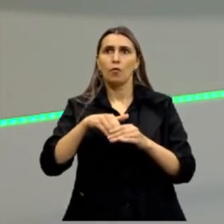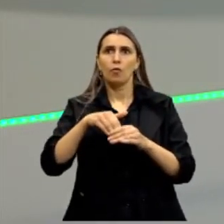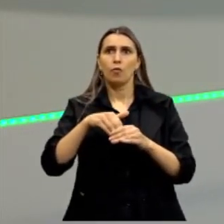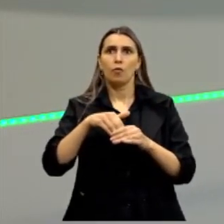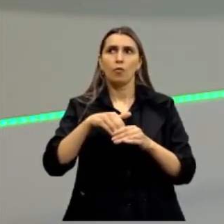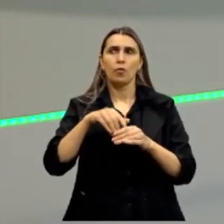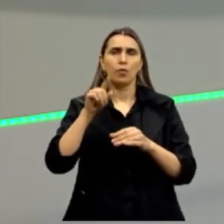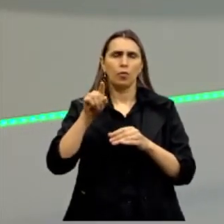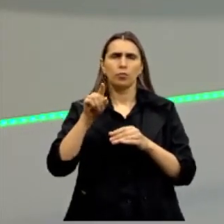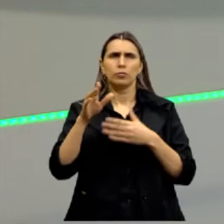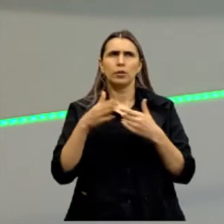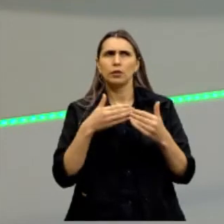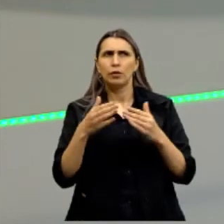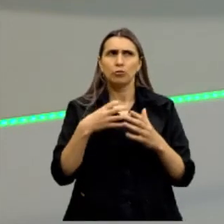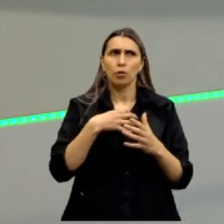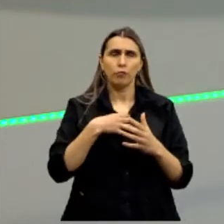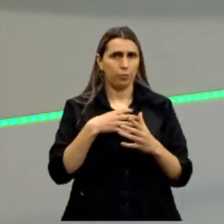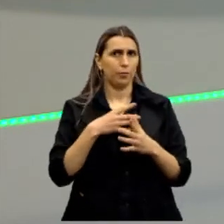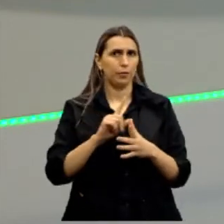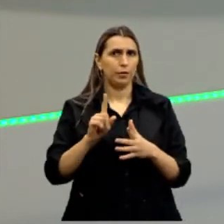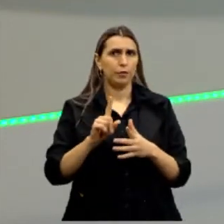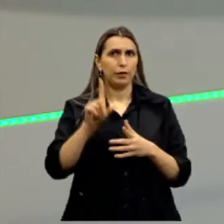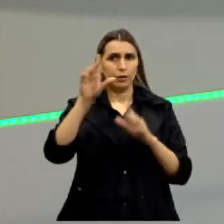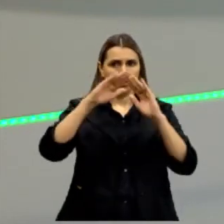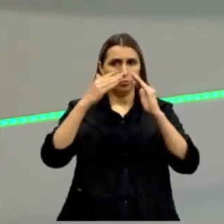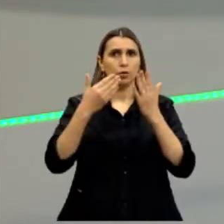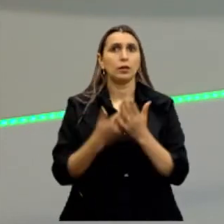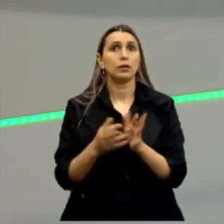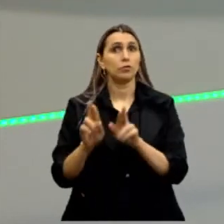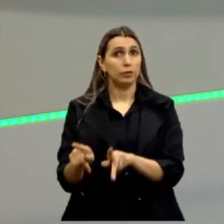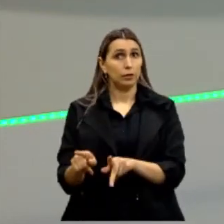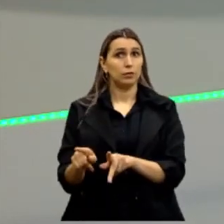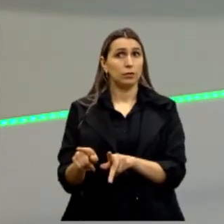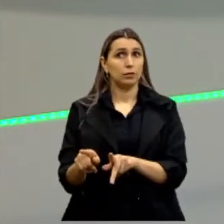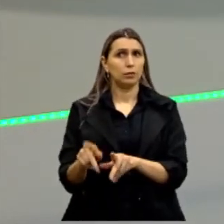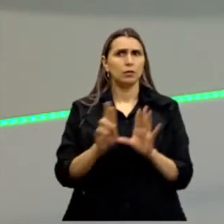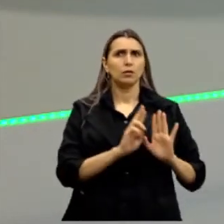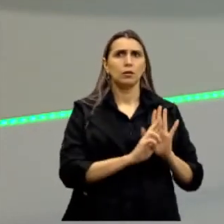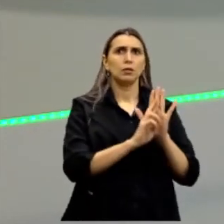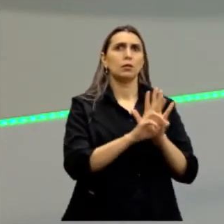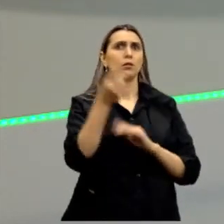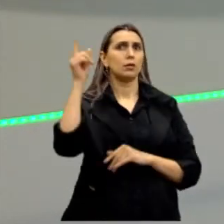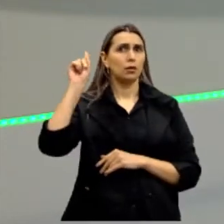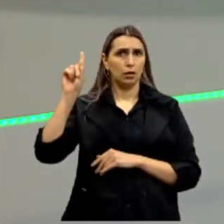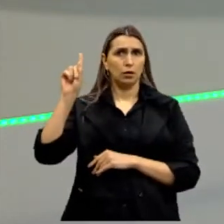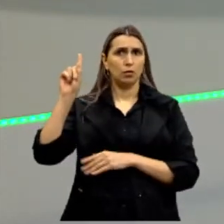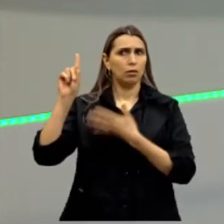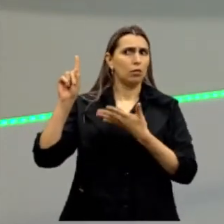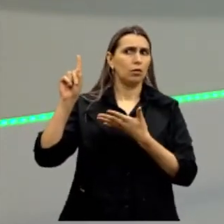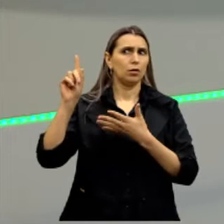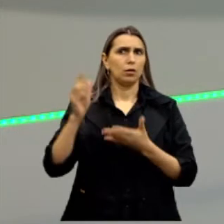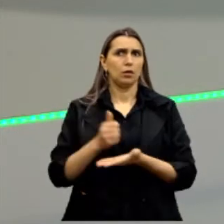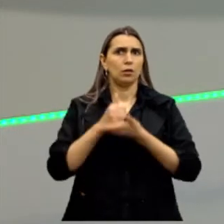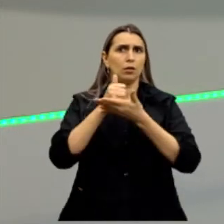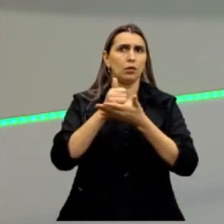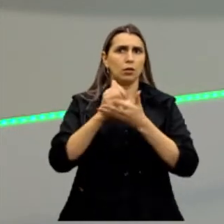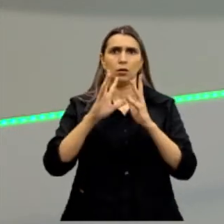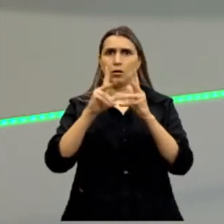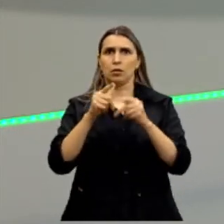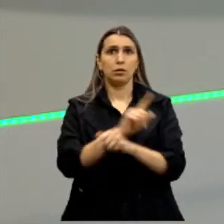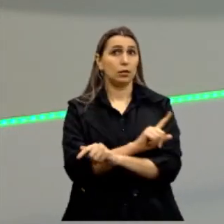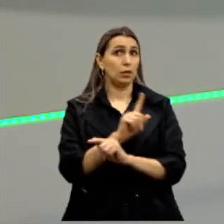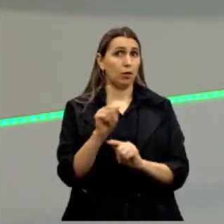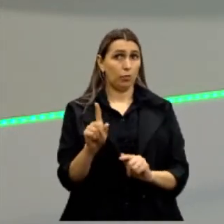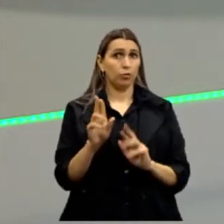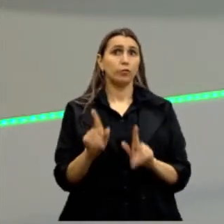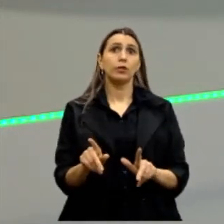naquele de lá, não, não é votação de escola. Quem vai ser o representante? Eu, levanta a mão, quem apoia? Todo mundo. Não, não é por